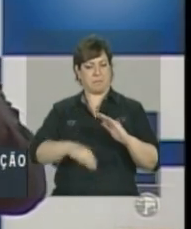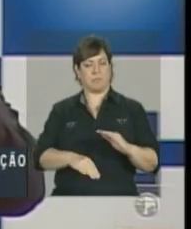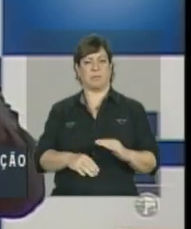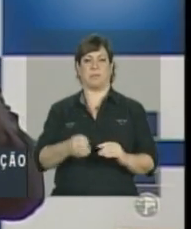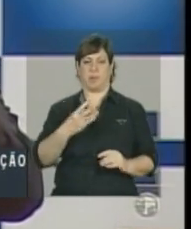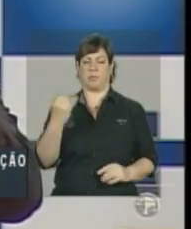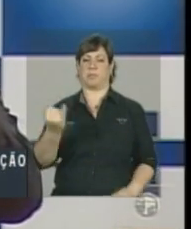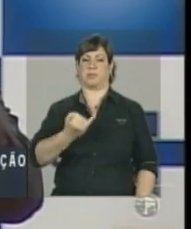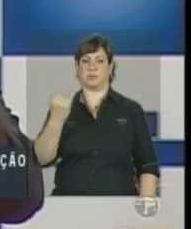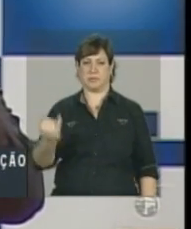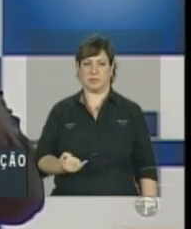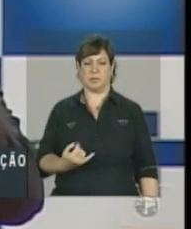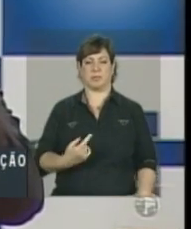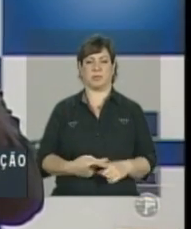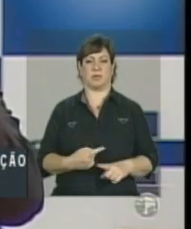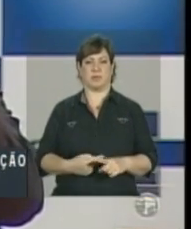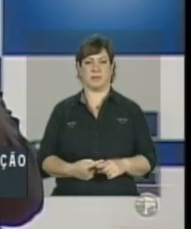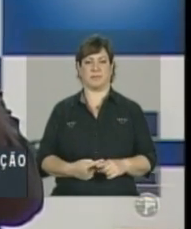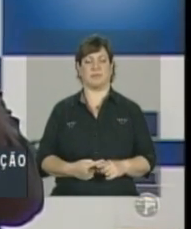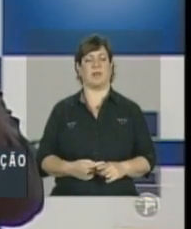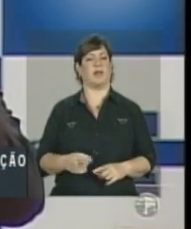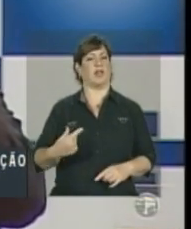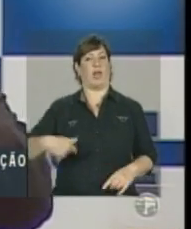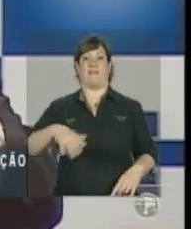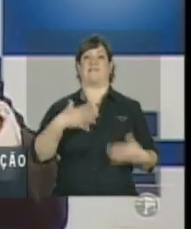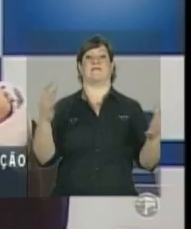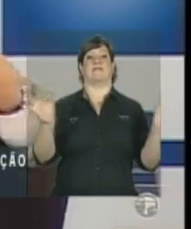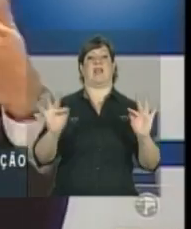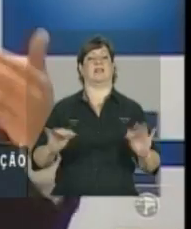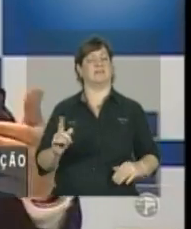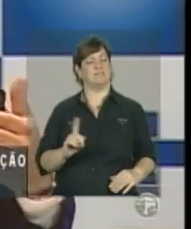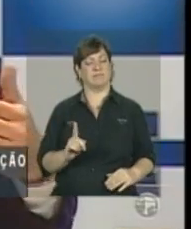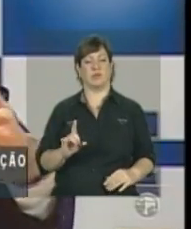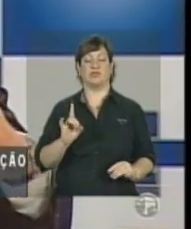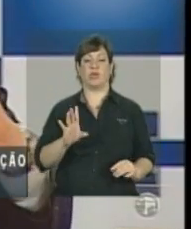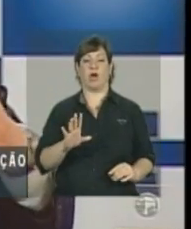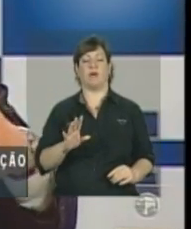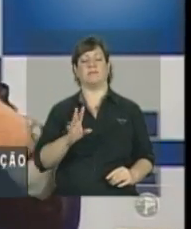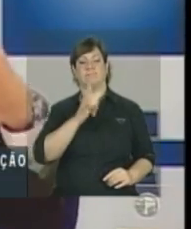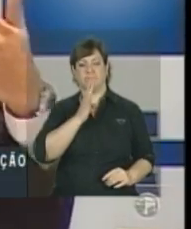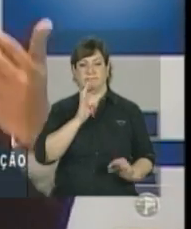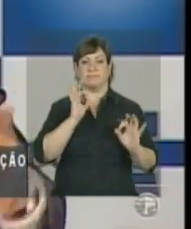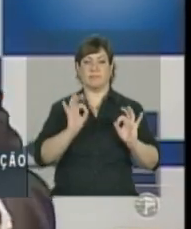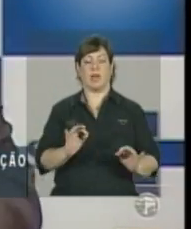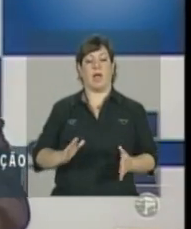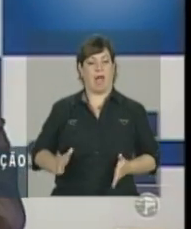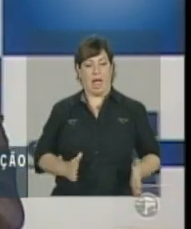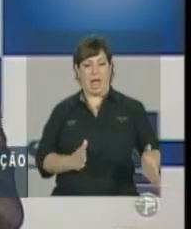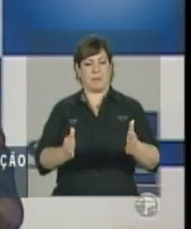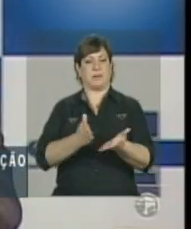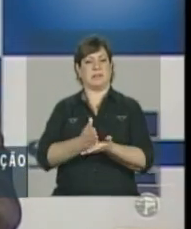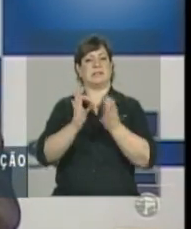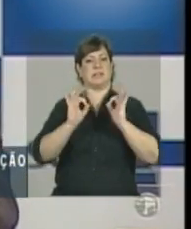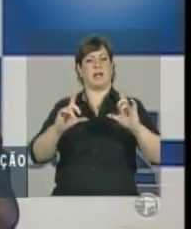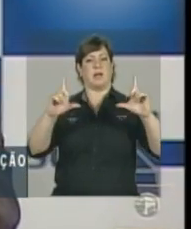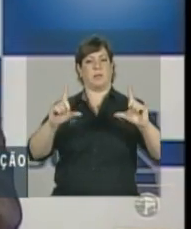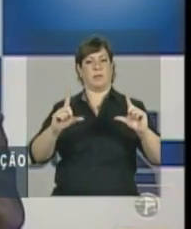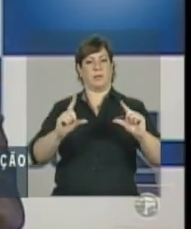uma marca para ser comemorada, é uma marca para ser reconhecida, que o caminho está correto.